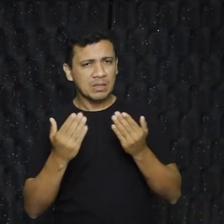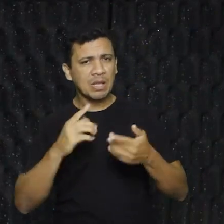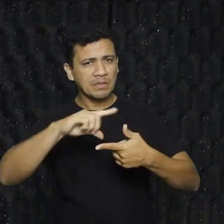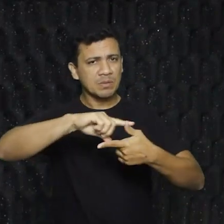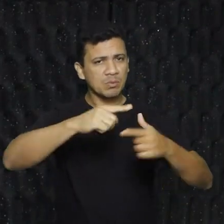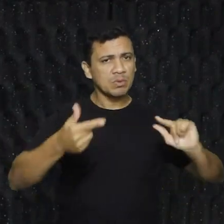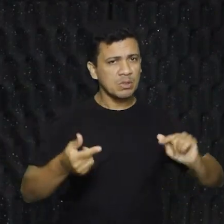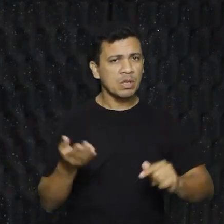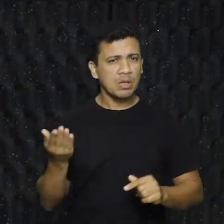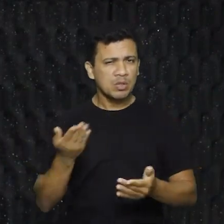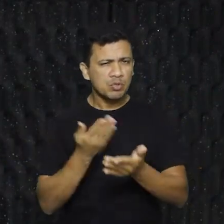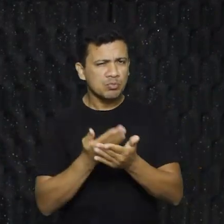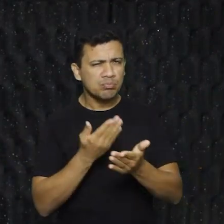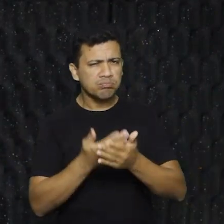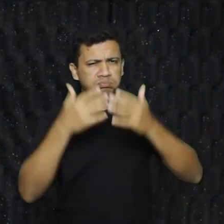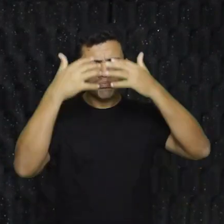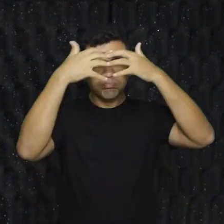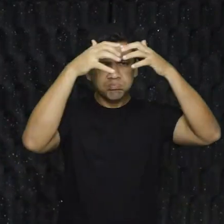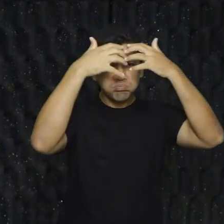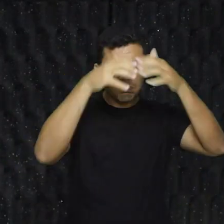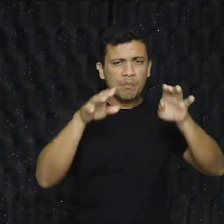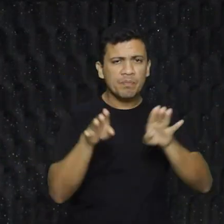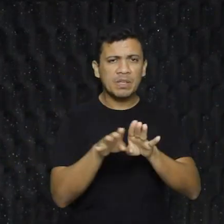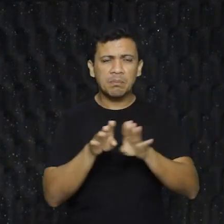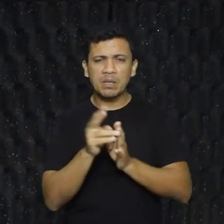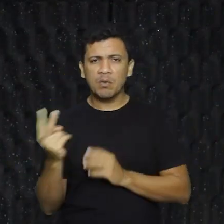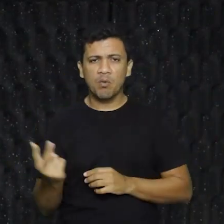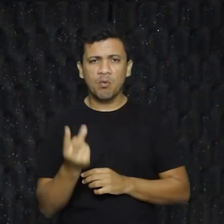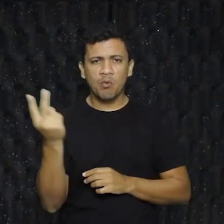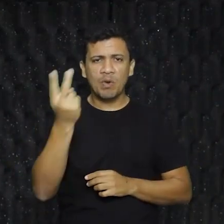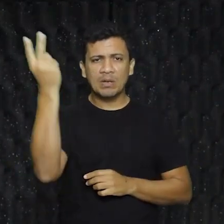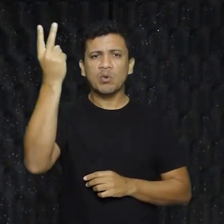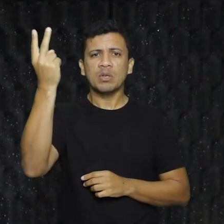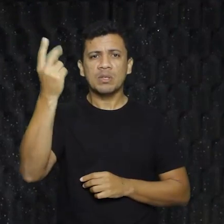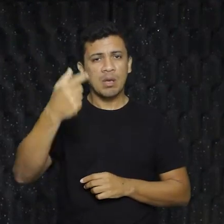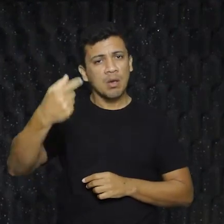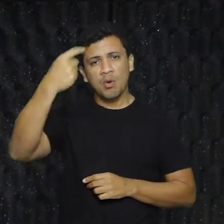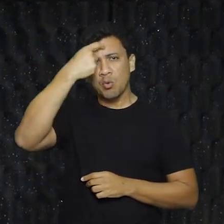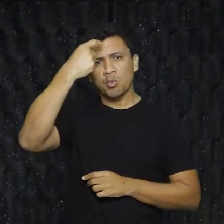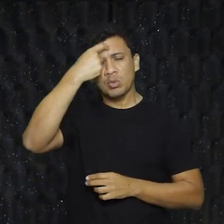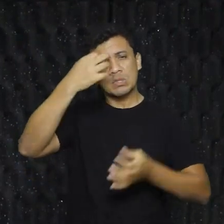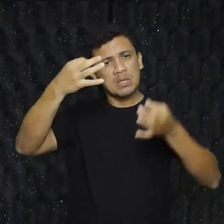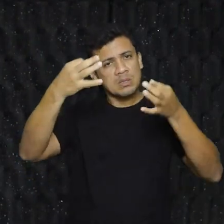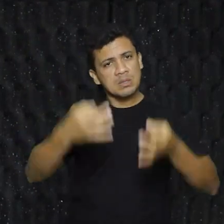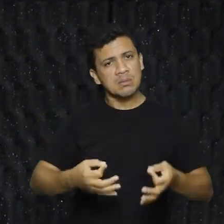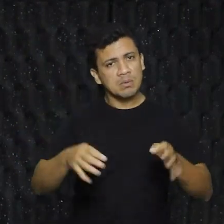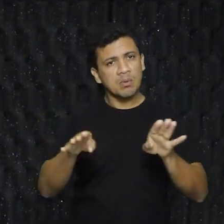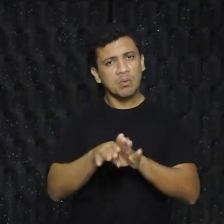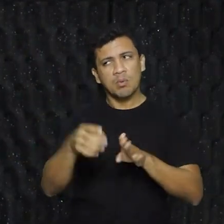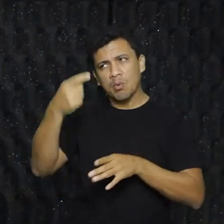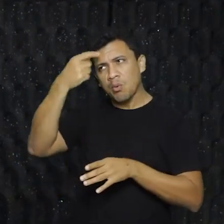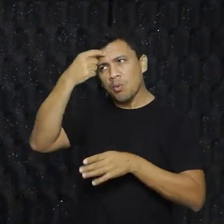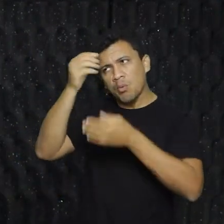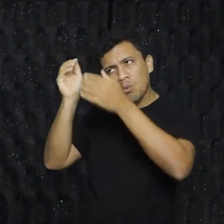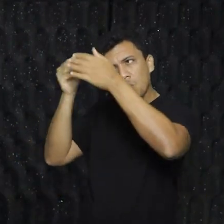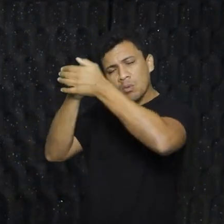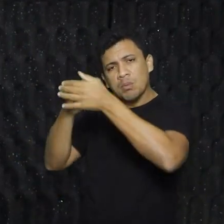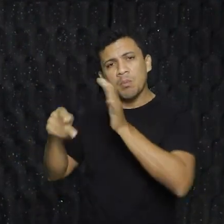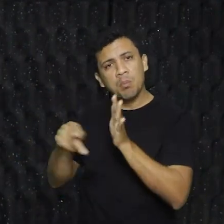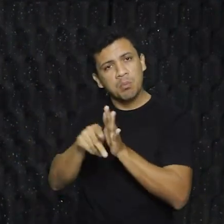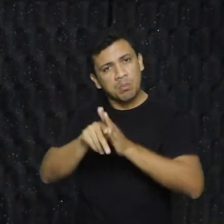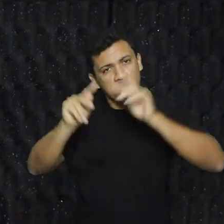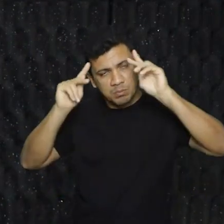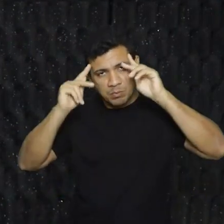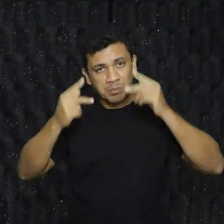processo mental e dos valores que definem a consciência, a inconsciência e o subconsciente humano.